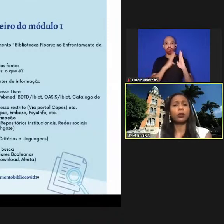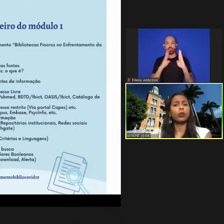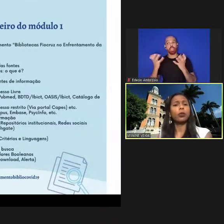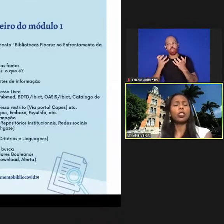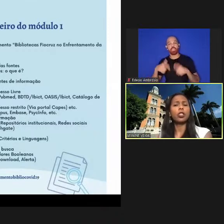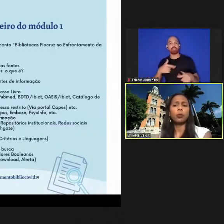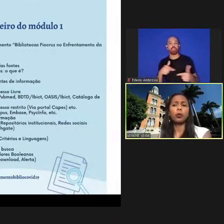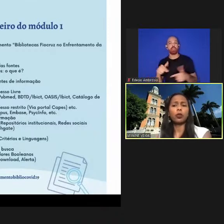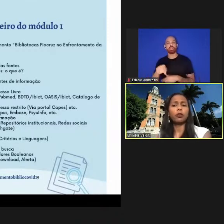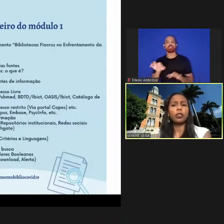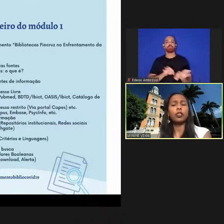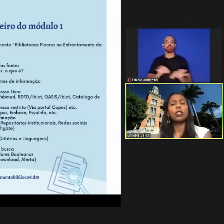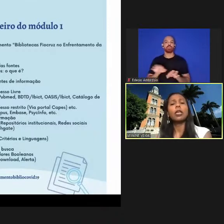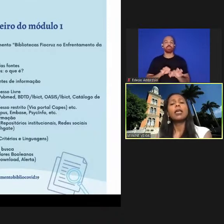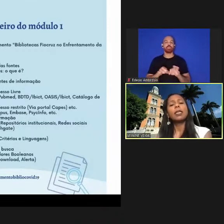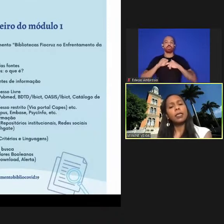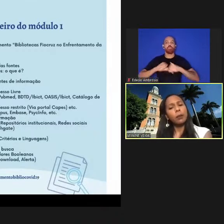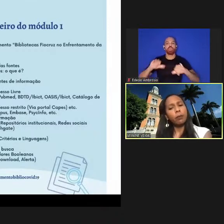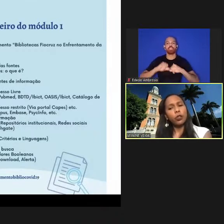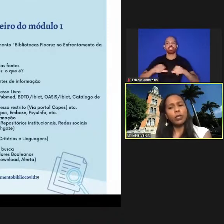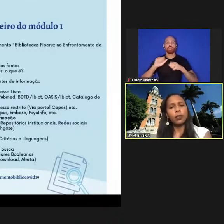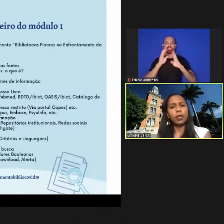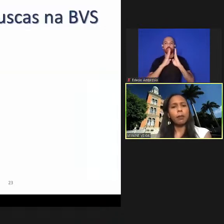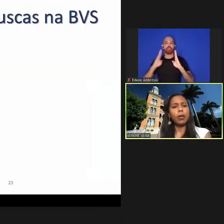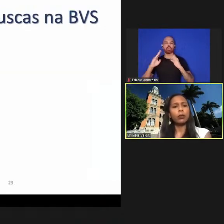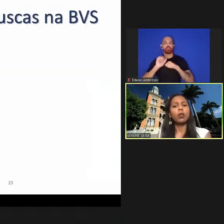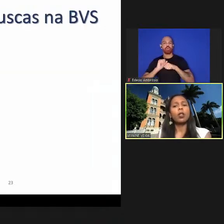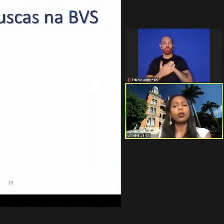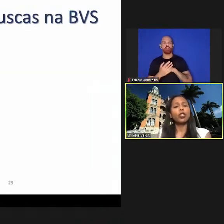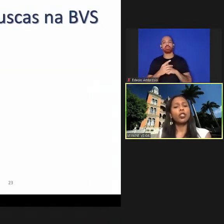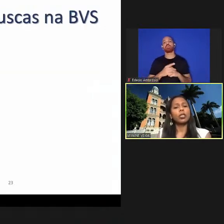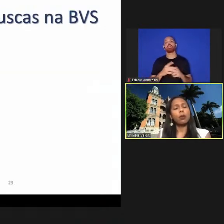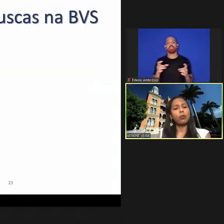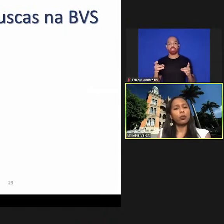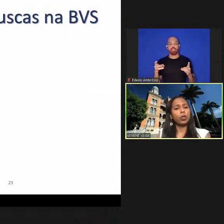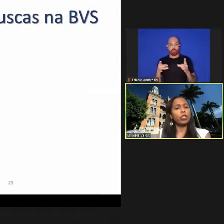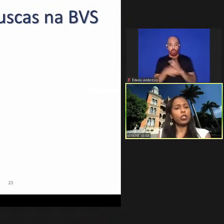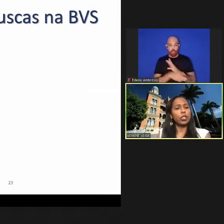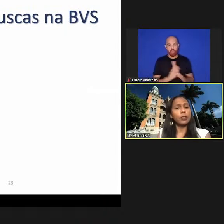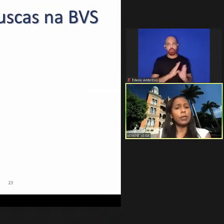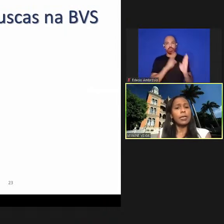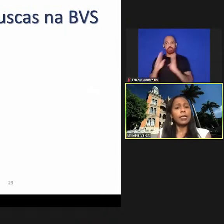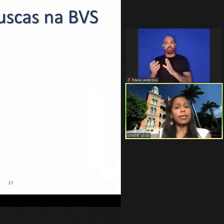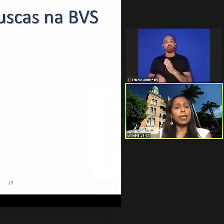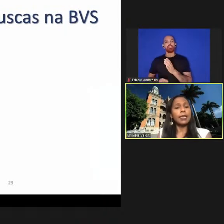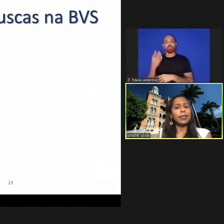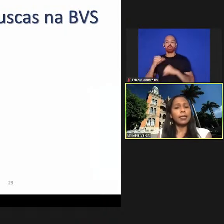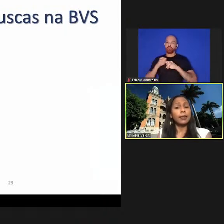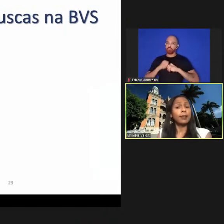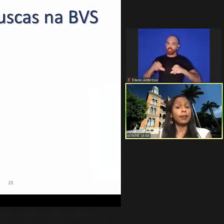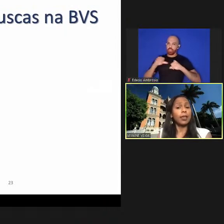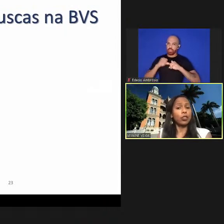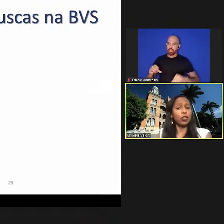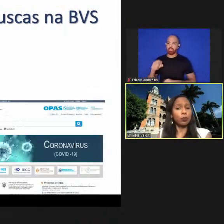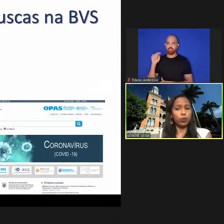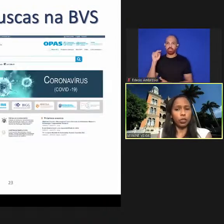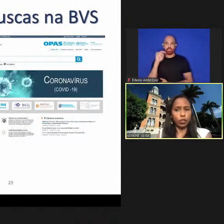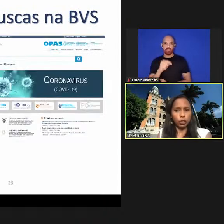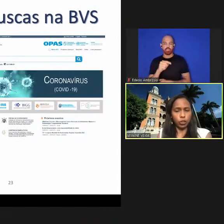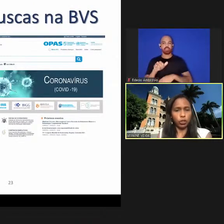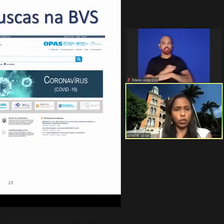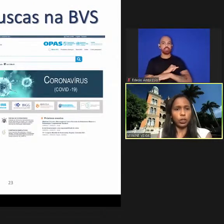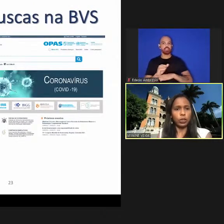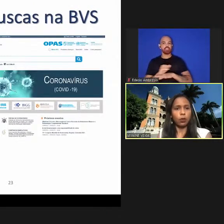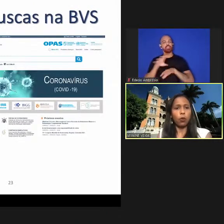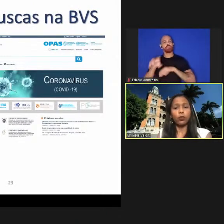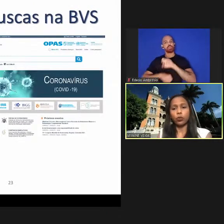projeto do boletim BiblioCovid e depois desse treinamento nós criamos o boletim e essas estratégias de buscas